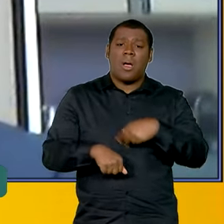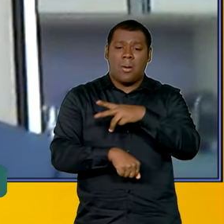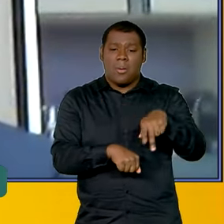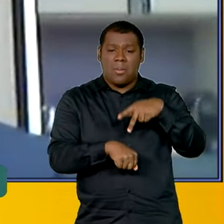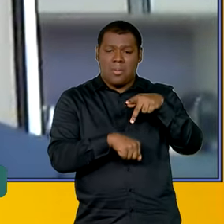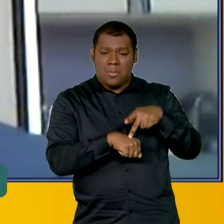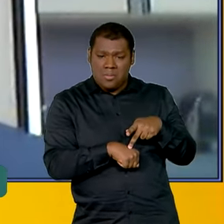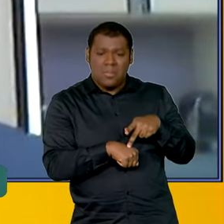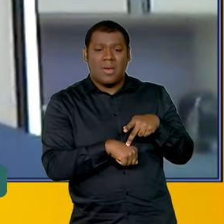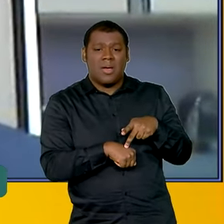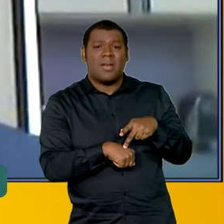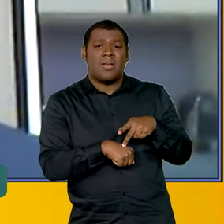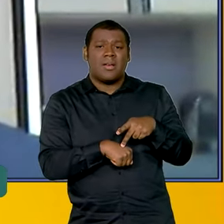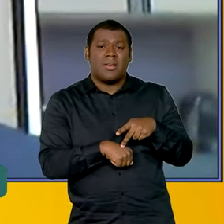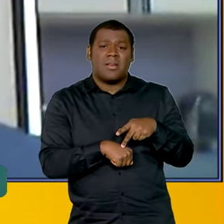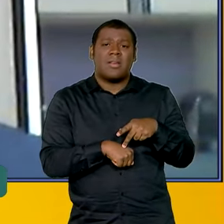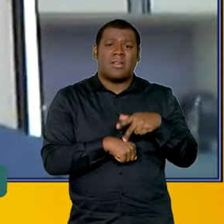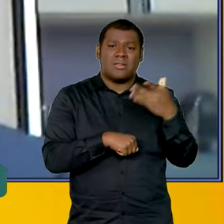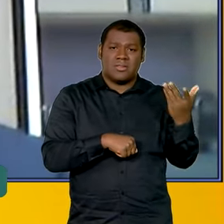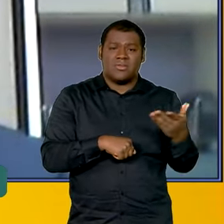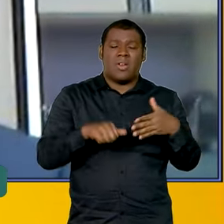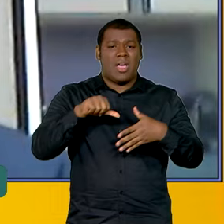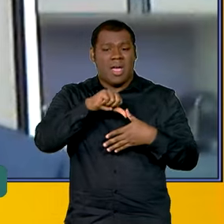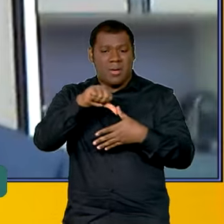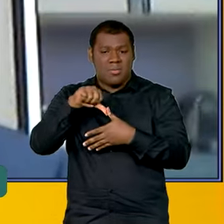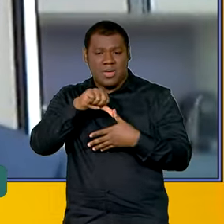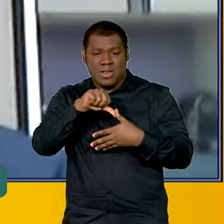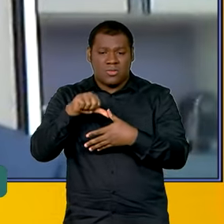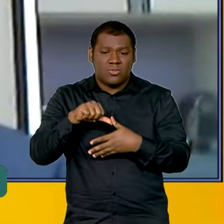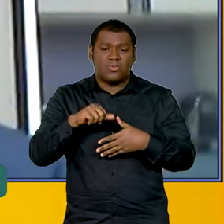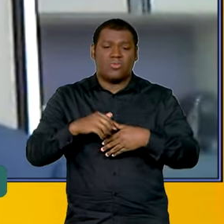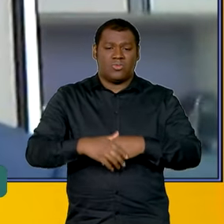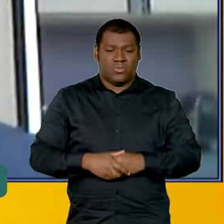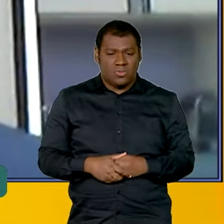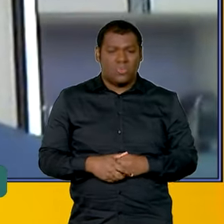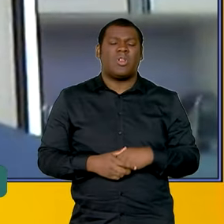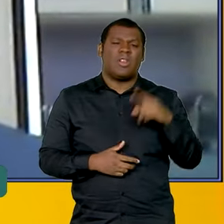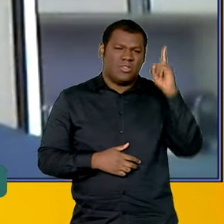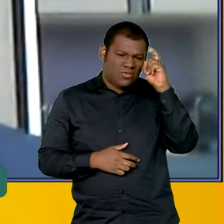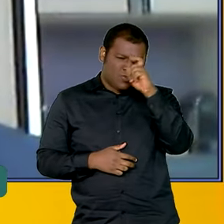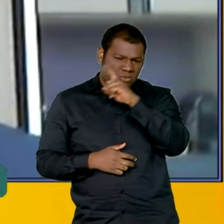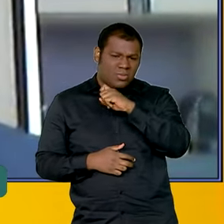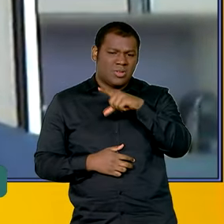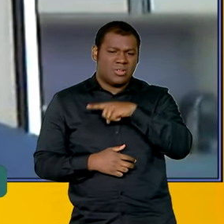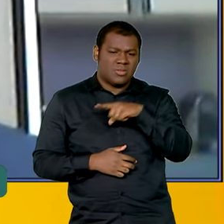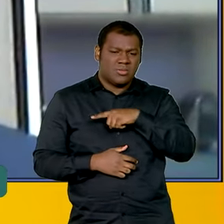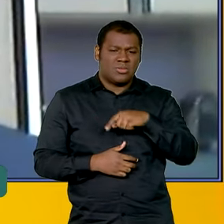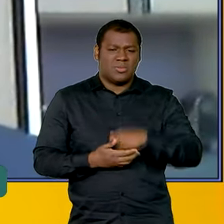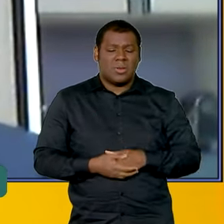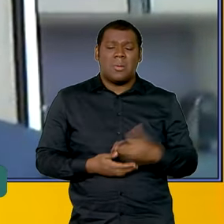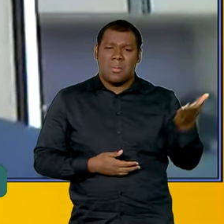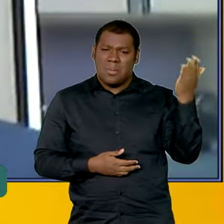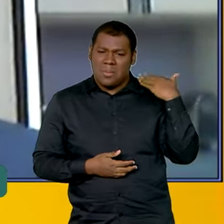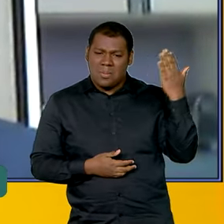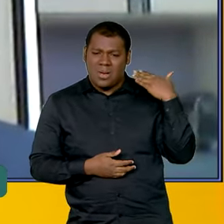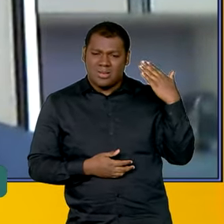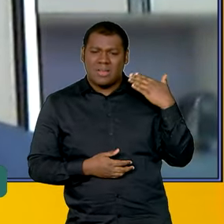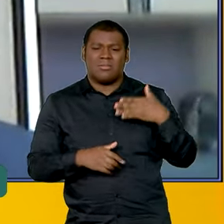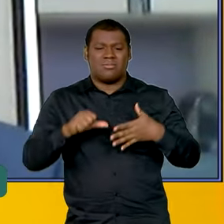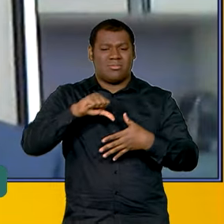região. Nós enfrentamos as maiores dificuldades, a América do Sul foi, ao longo do tempo,